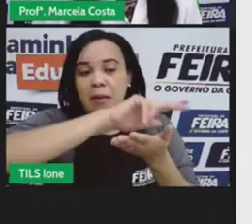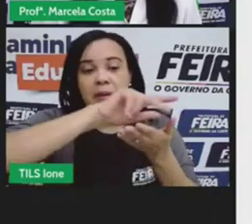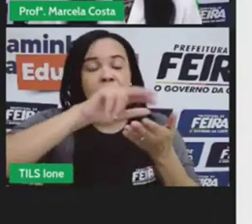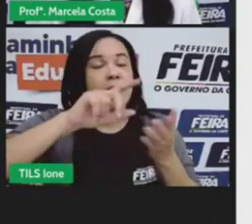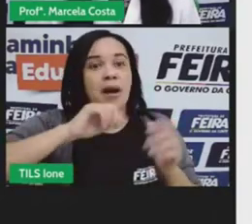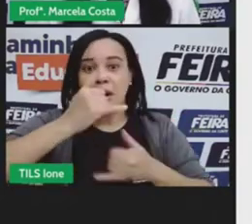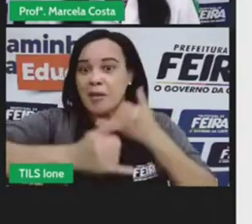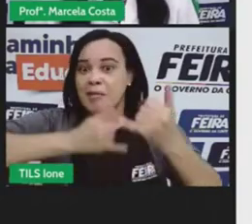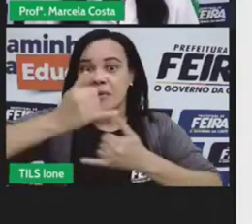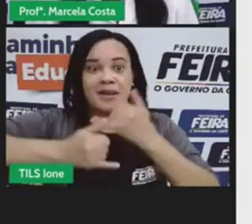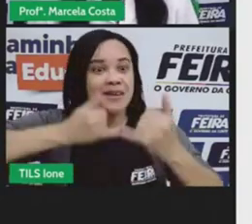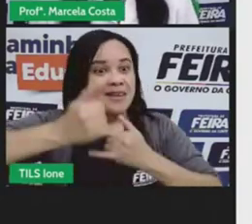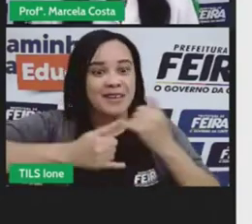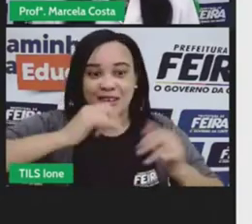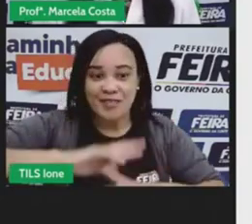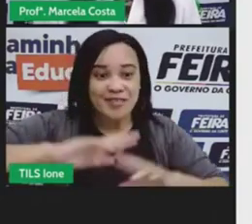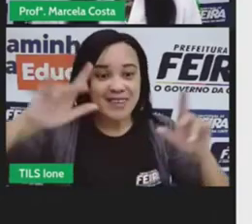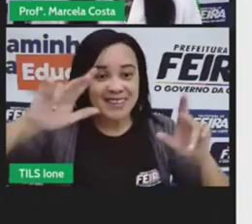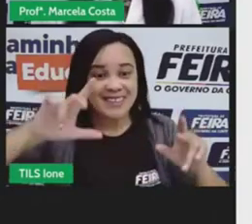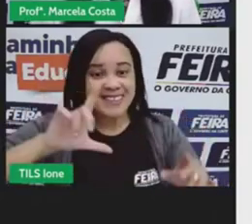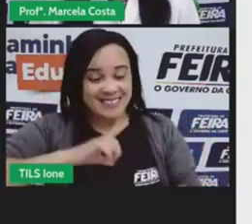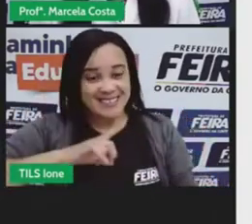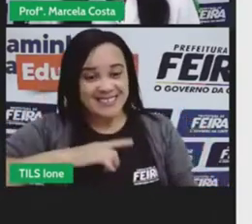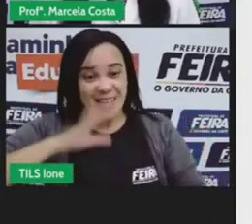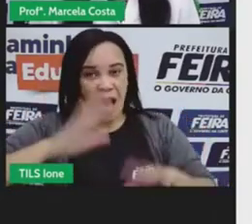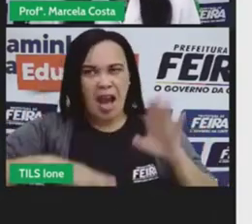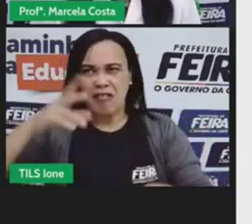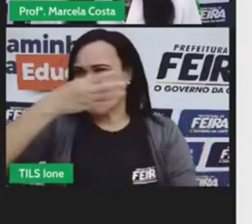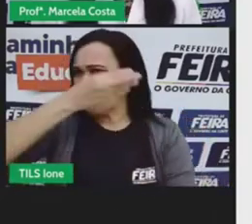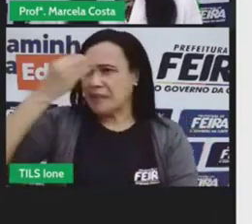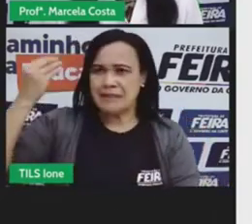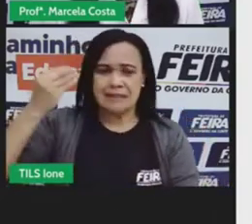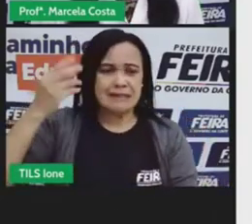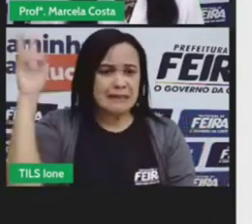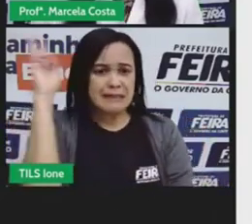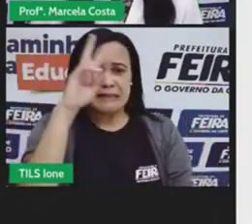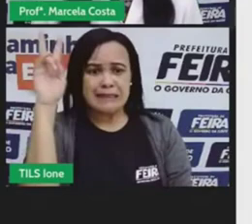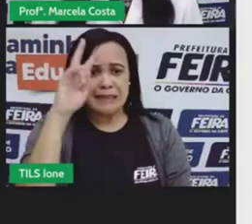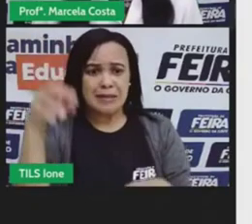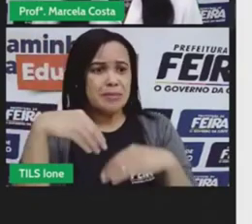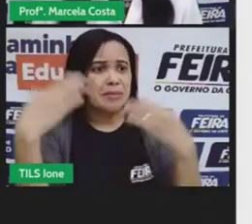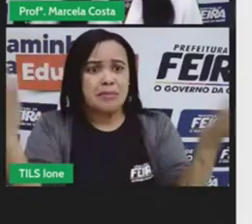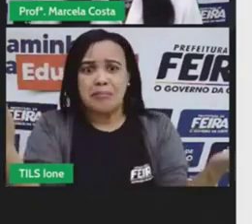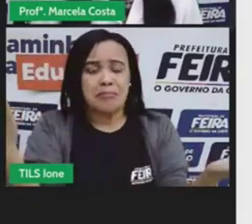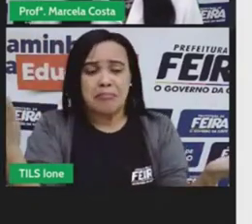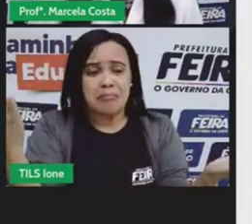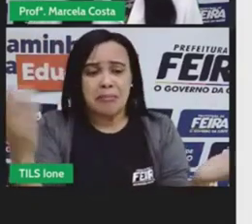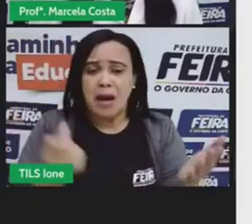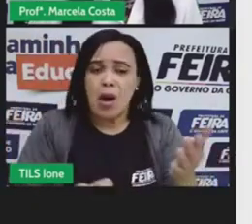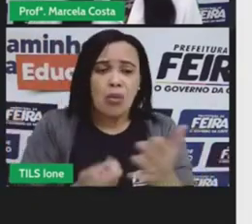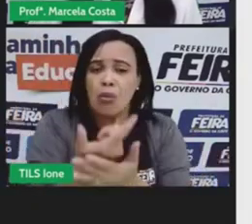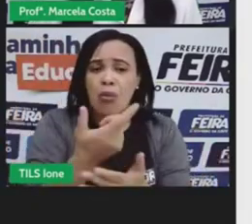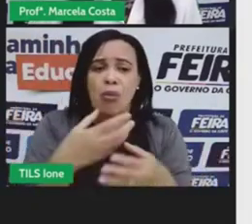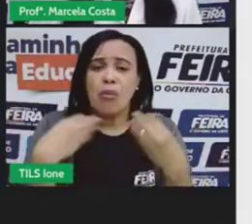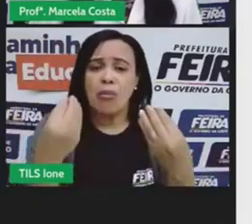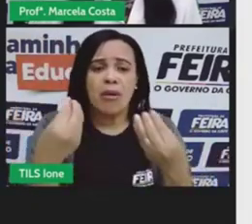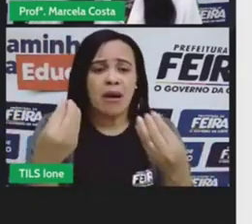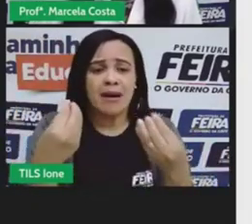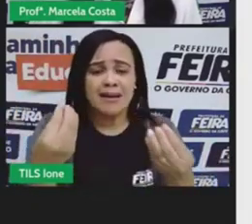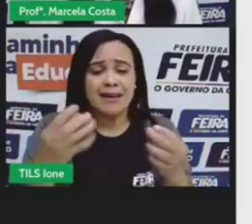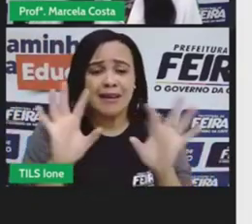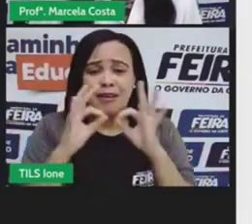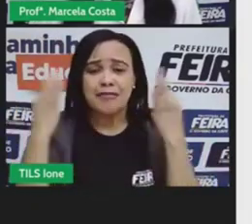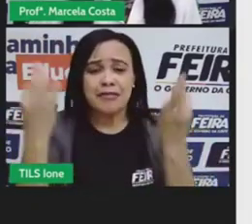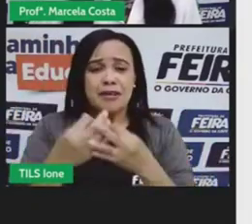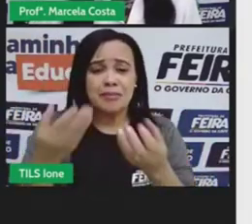brinquedos que vocês nem lembram que vocês queriam, nem lembro por que vocês compraram, os familiares de vocês